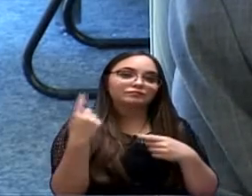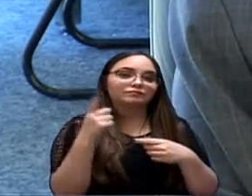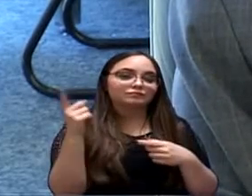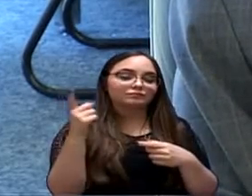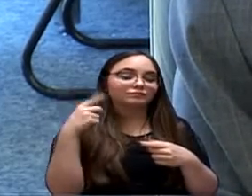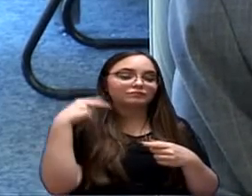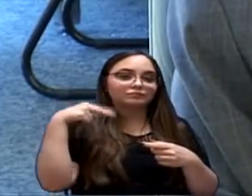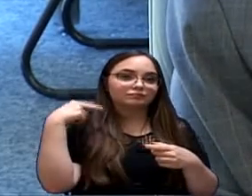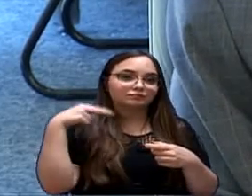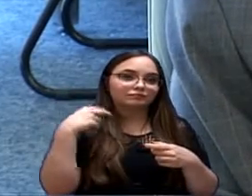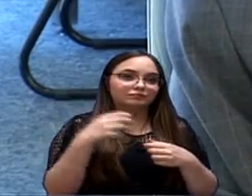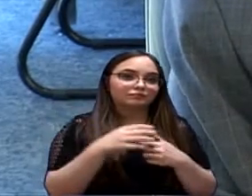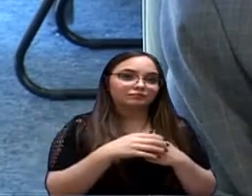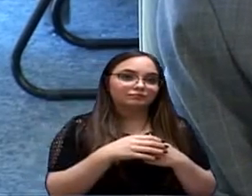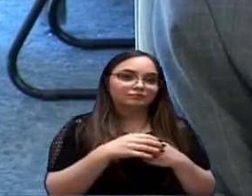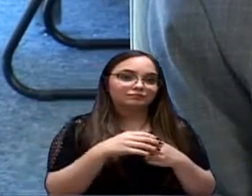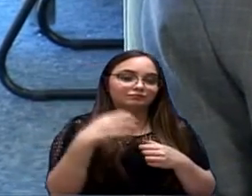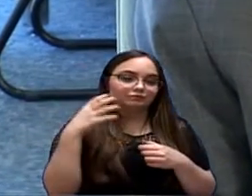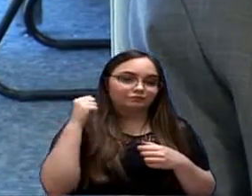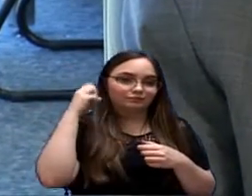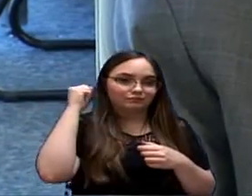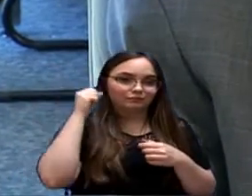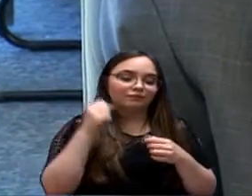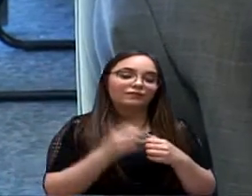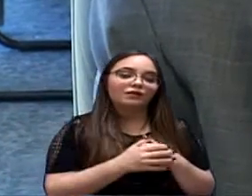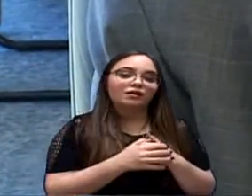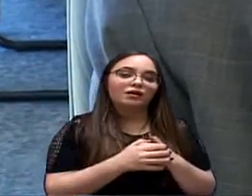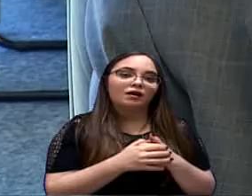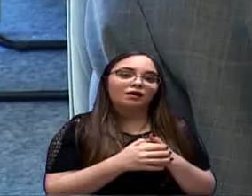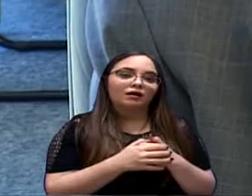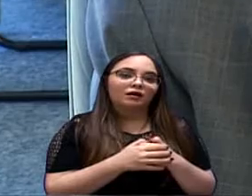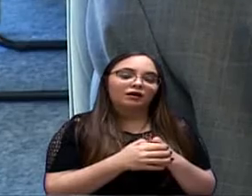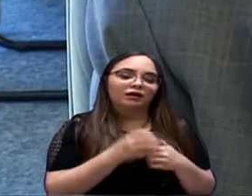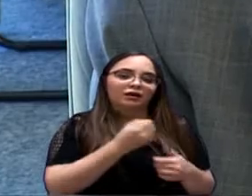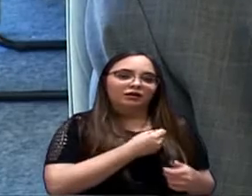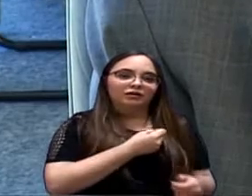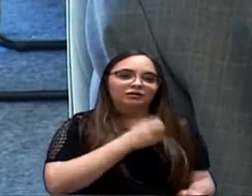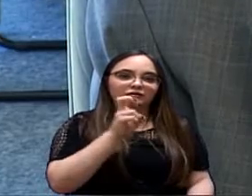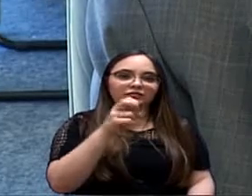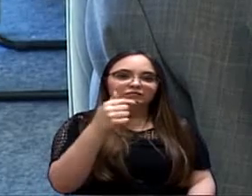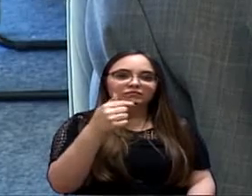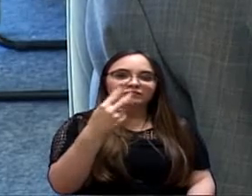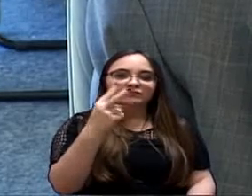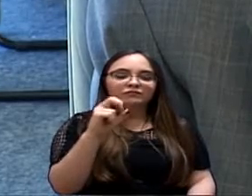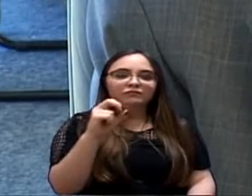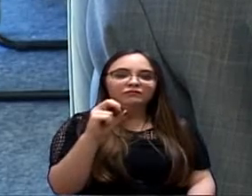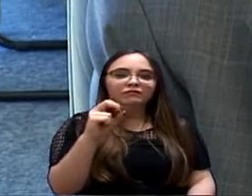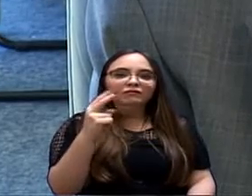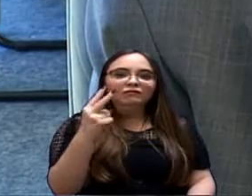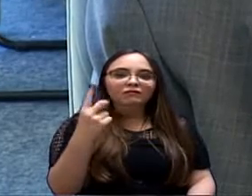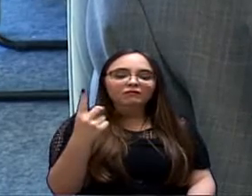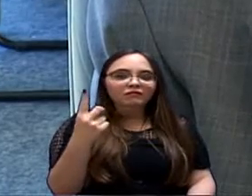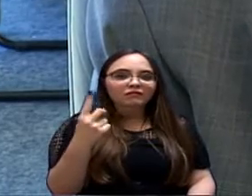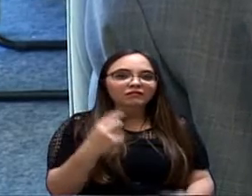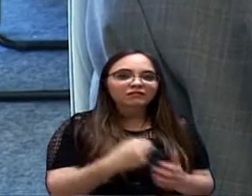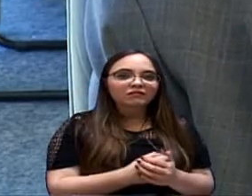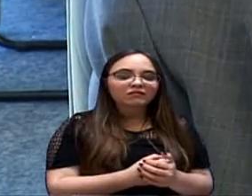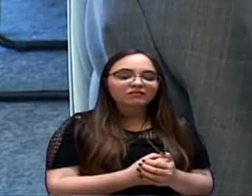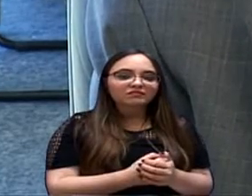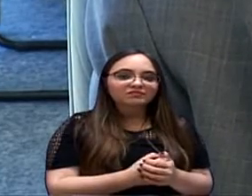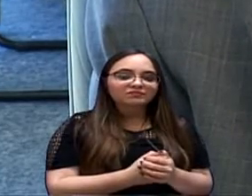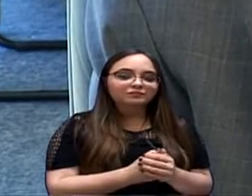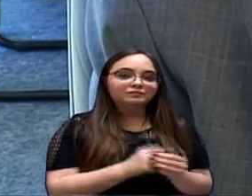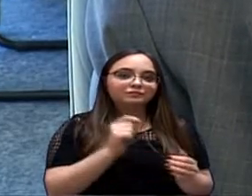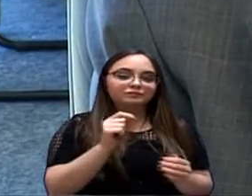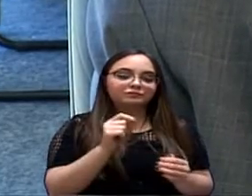vereadora Fernanda Garcia, de número 57, de 2021, que